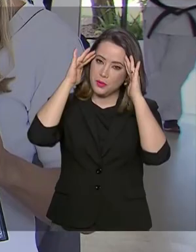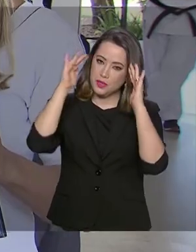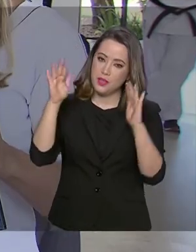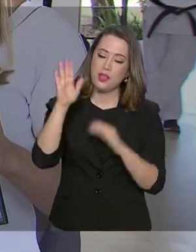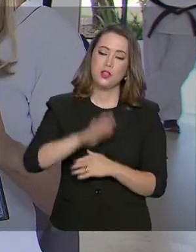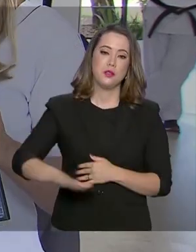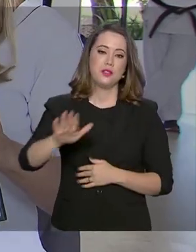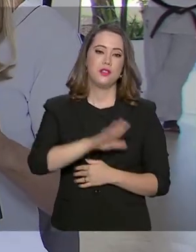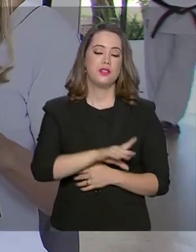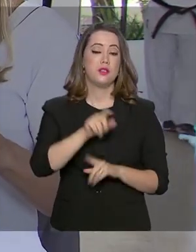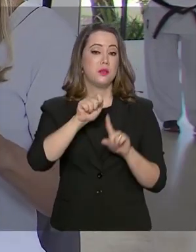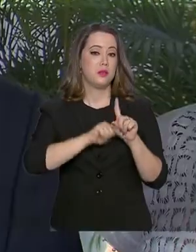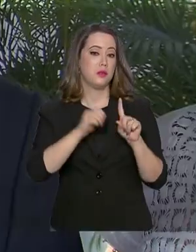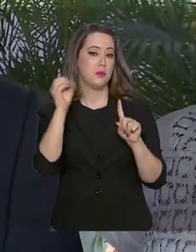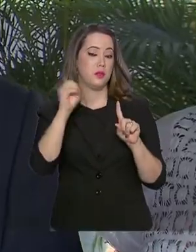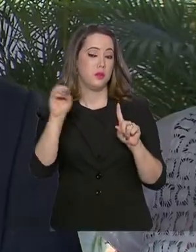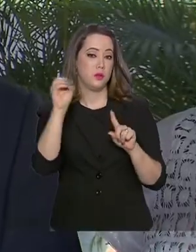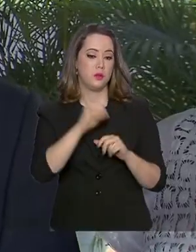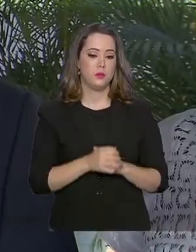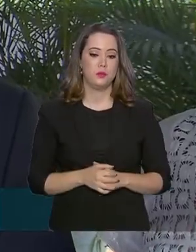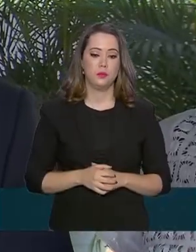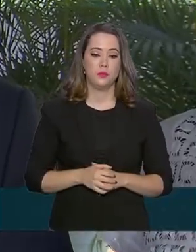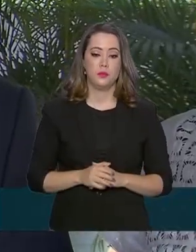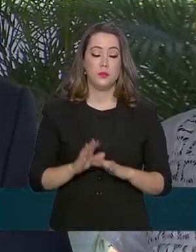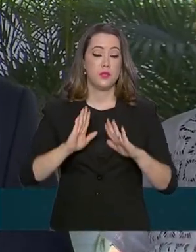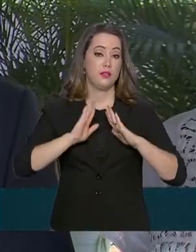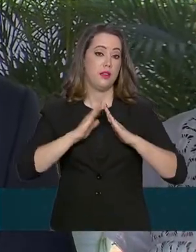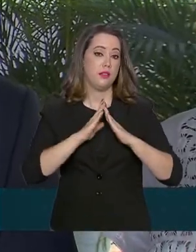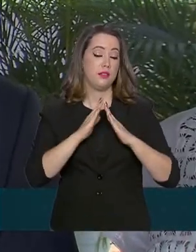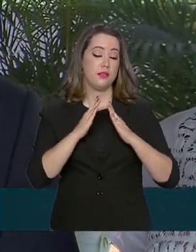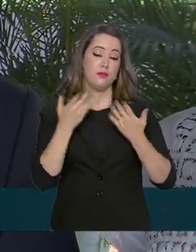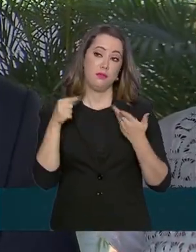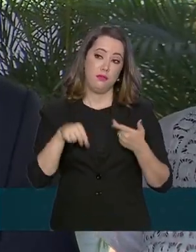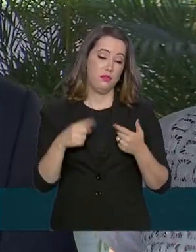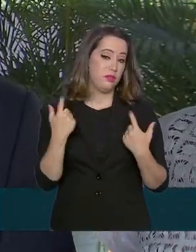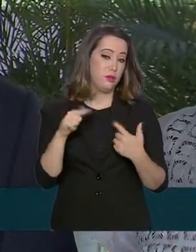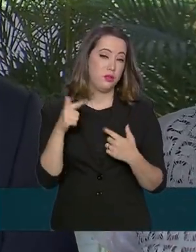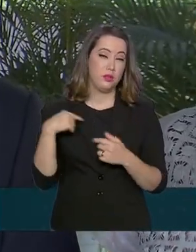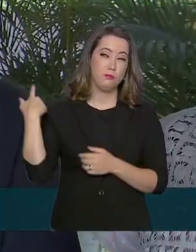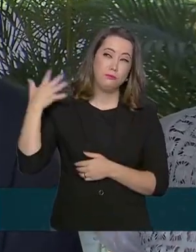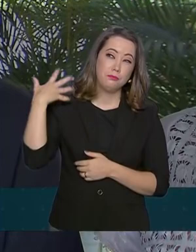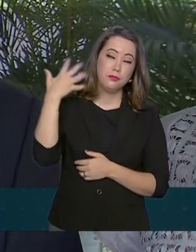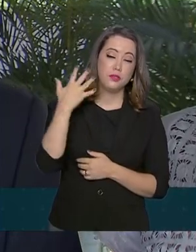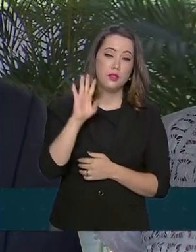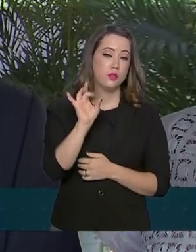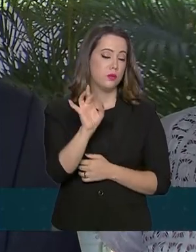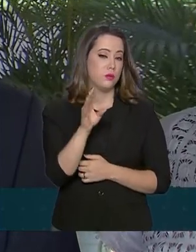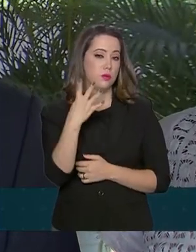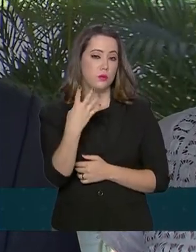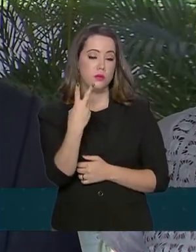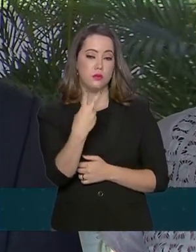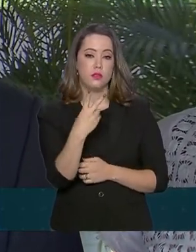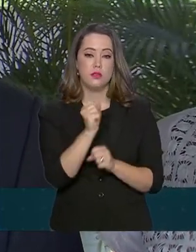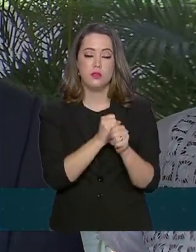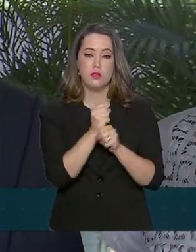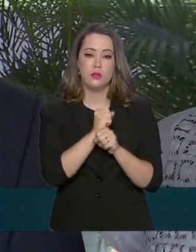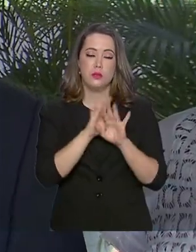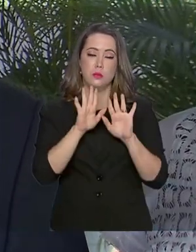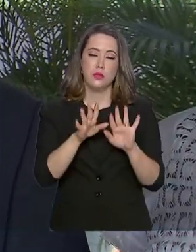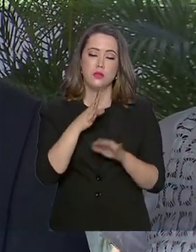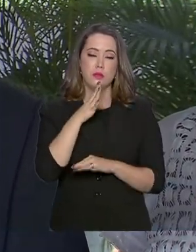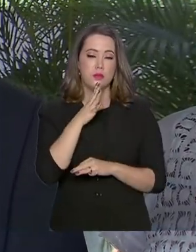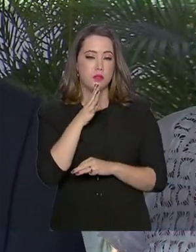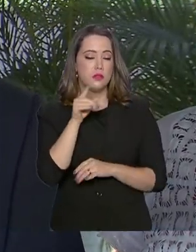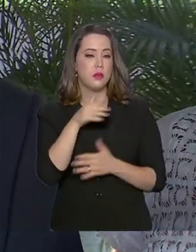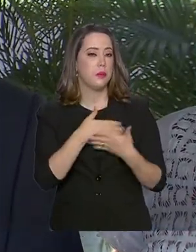crianças neste mês de outubro. Apesar do Jaburu não ter uma história muito longa, são 42 anos, mas conheci um